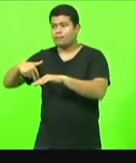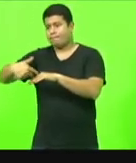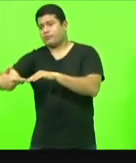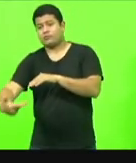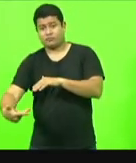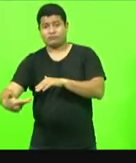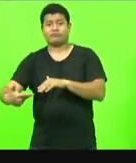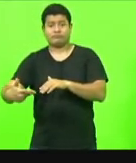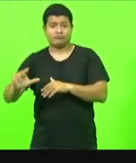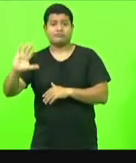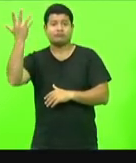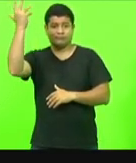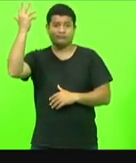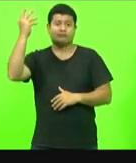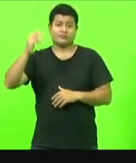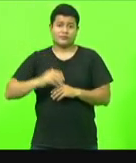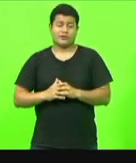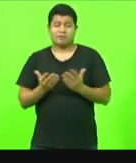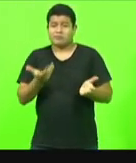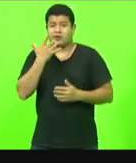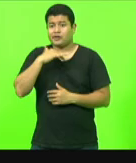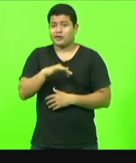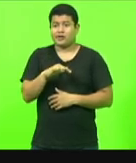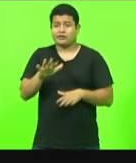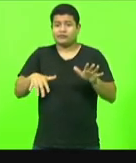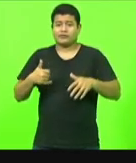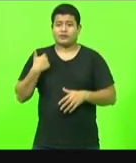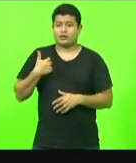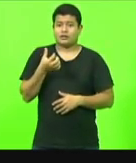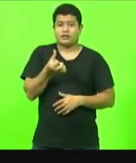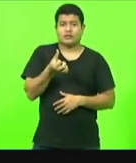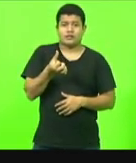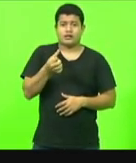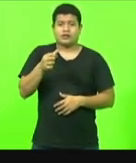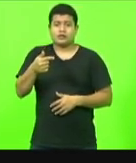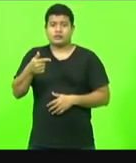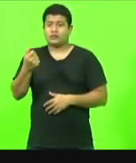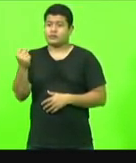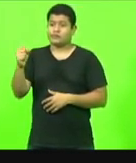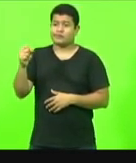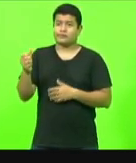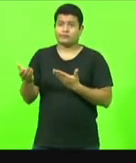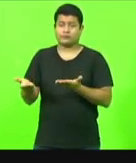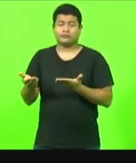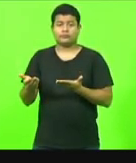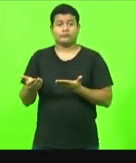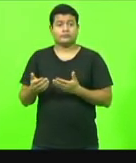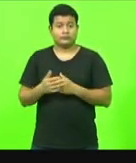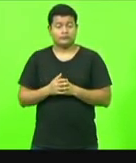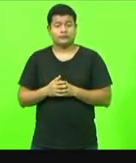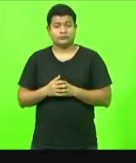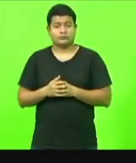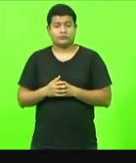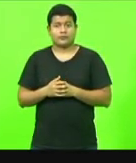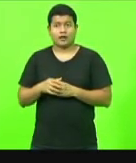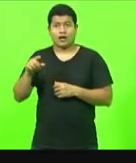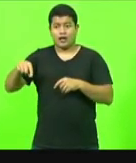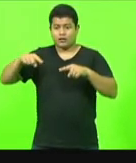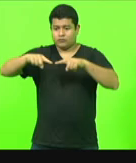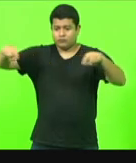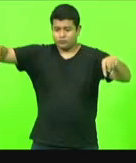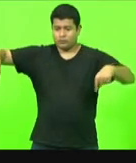oito anos que não tem muita noção do perigo também. Aqui é um refeitório que foi improvisado numa área